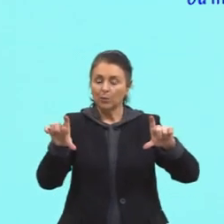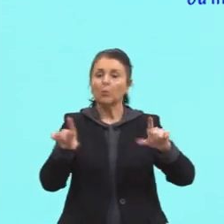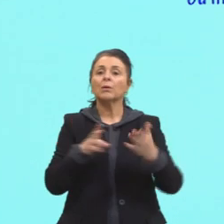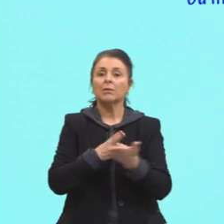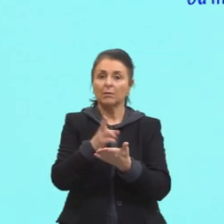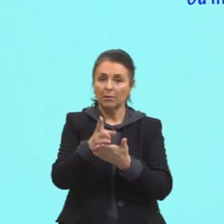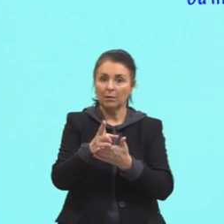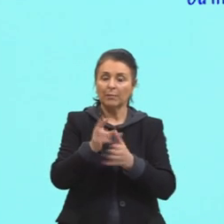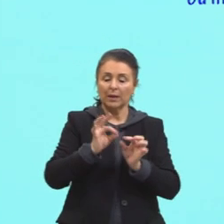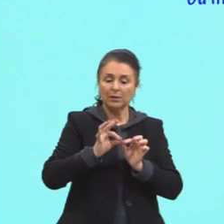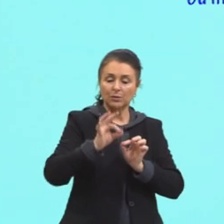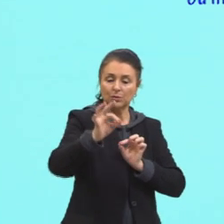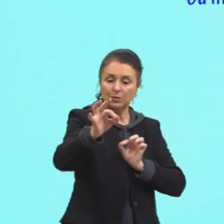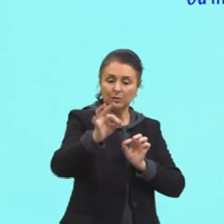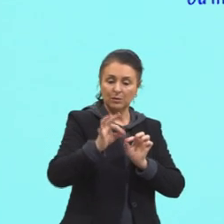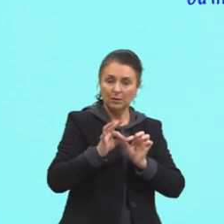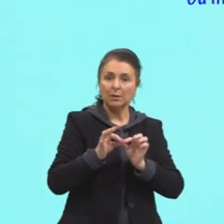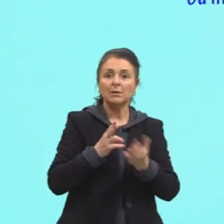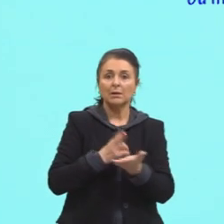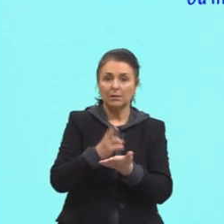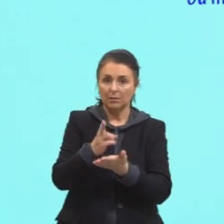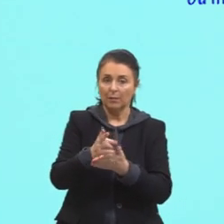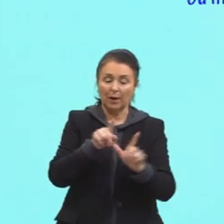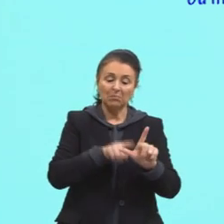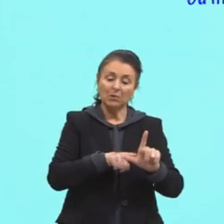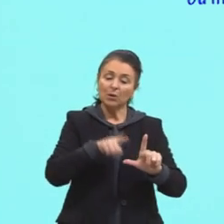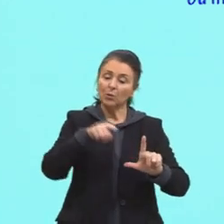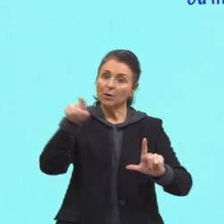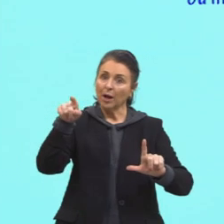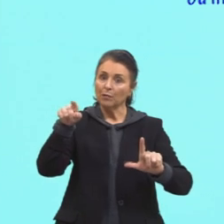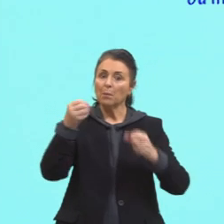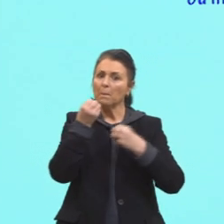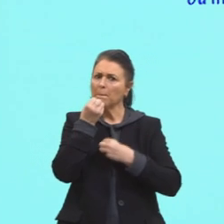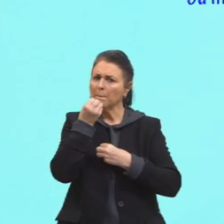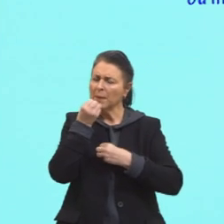para manter o nosso gráfico ali bem bonito e visível.